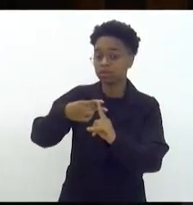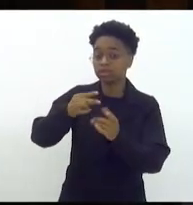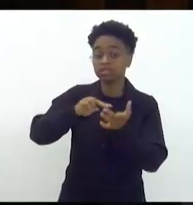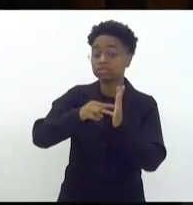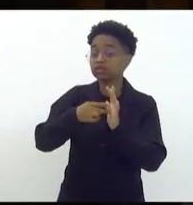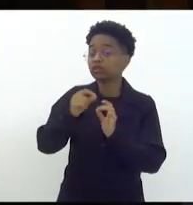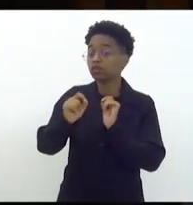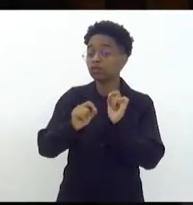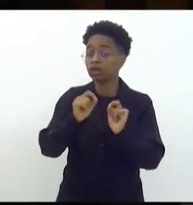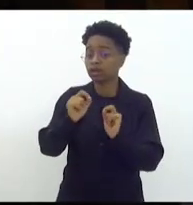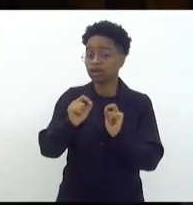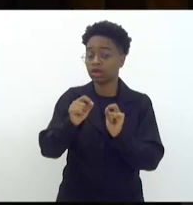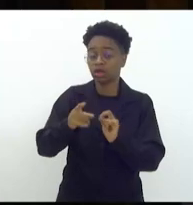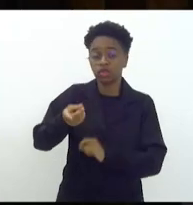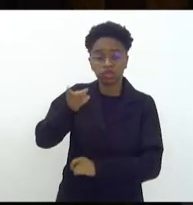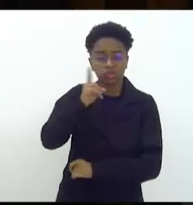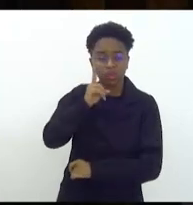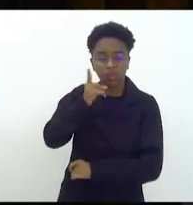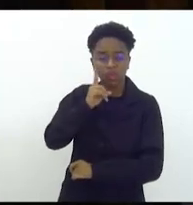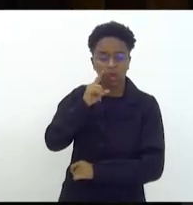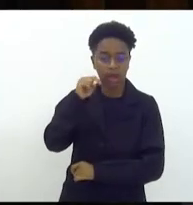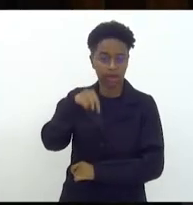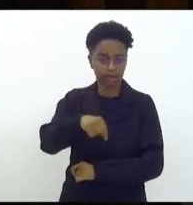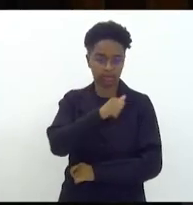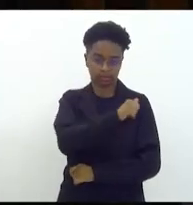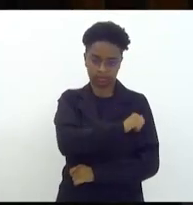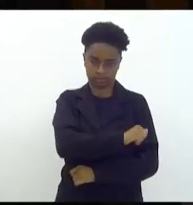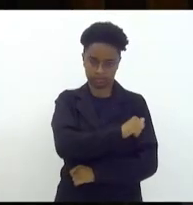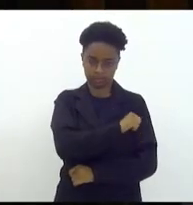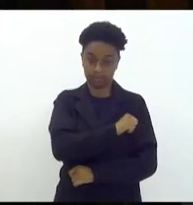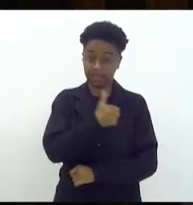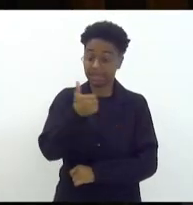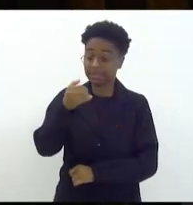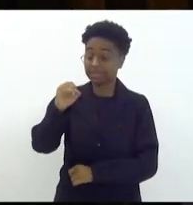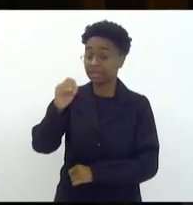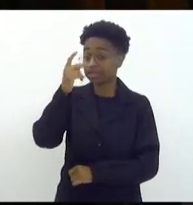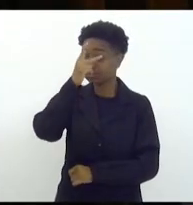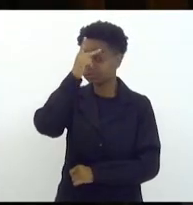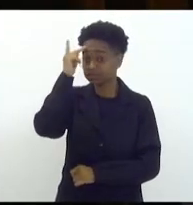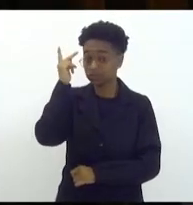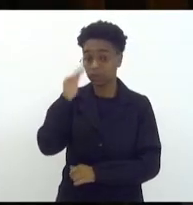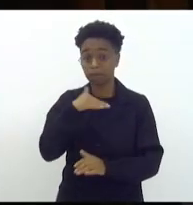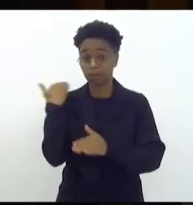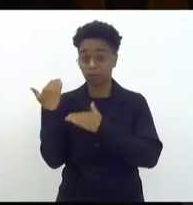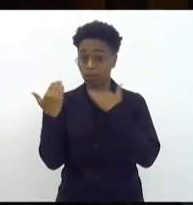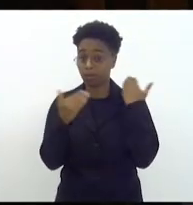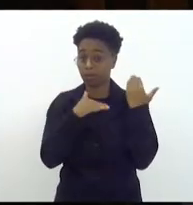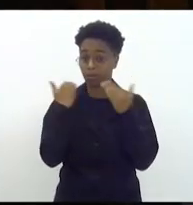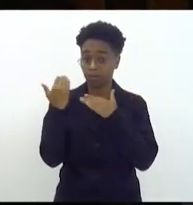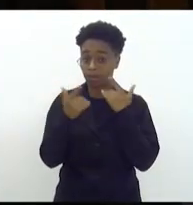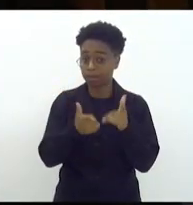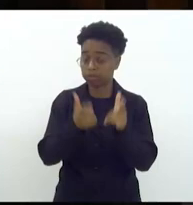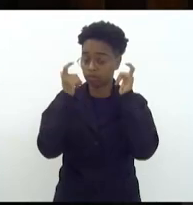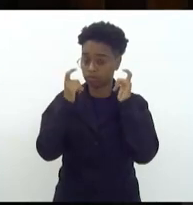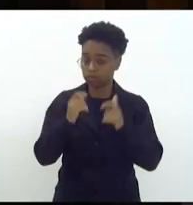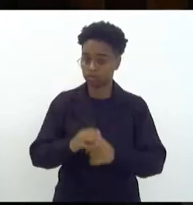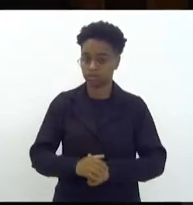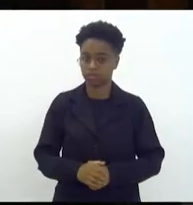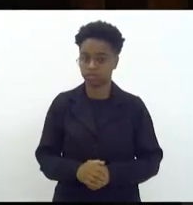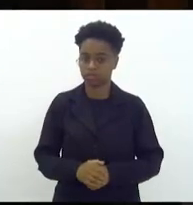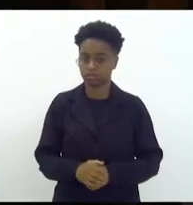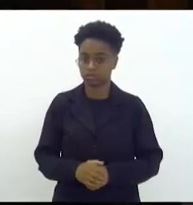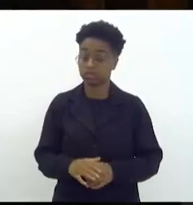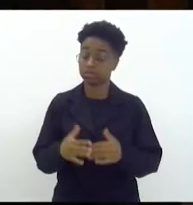que em cada dia no estado do Rio de Janeiro 10 pessoas são assassinadas ou seja